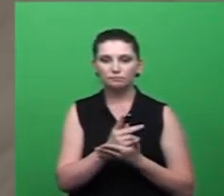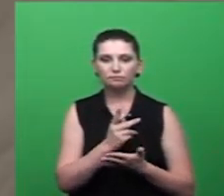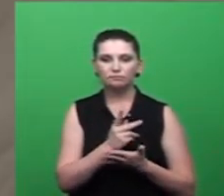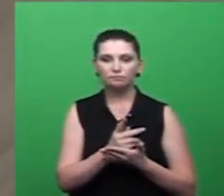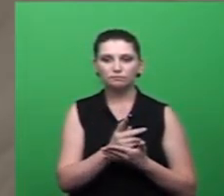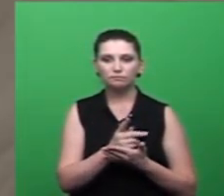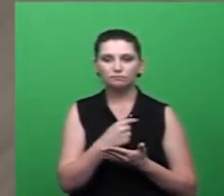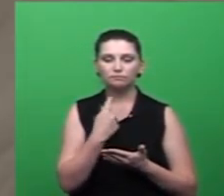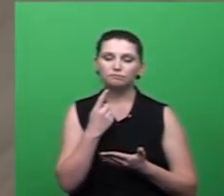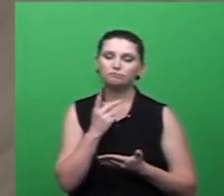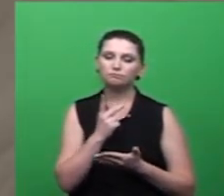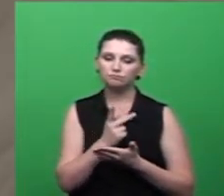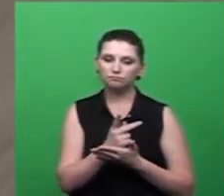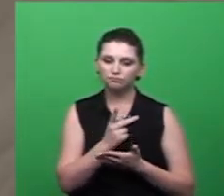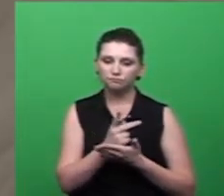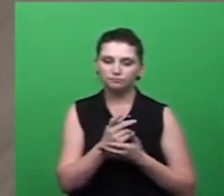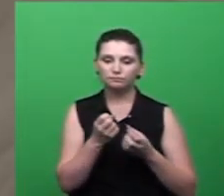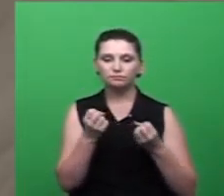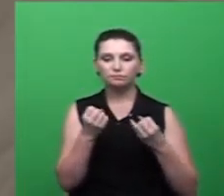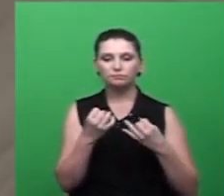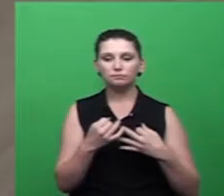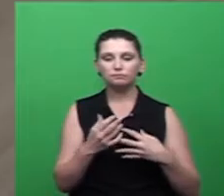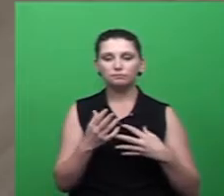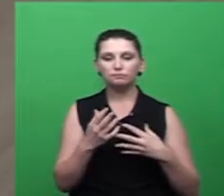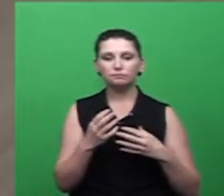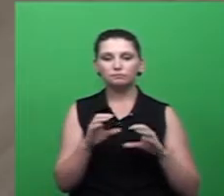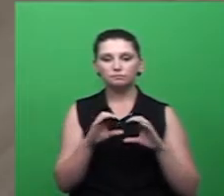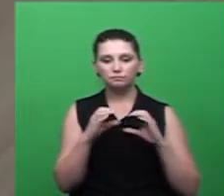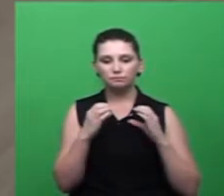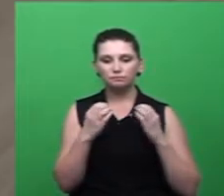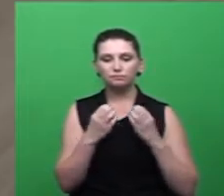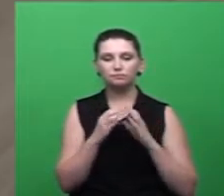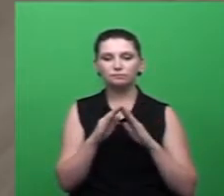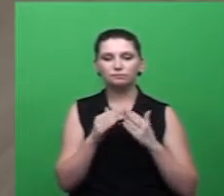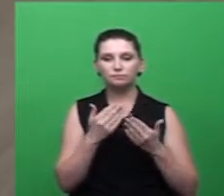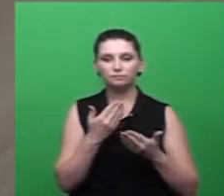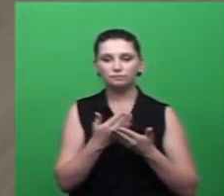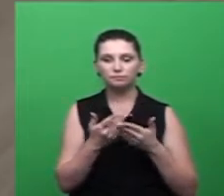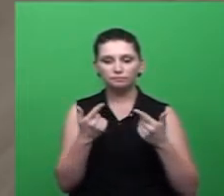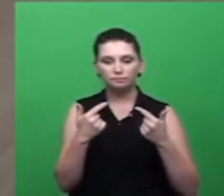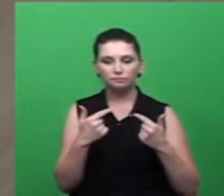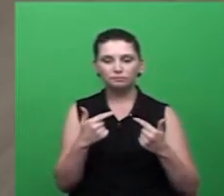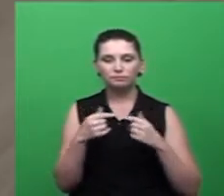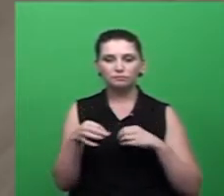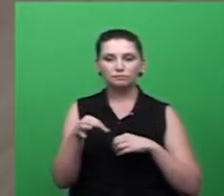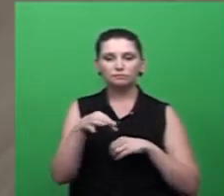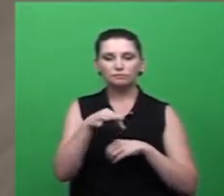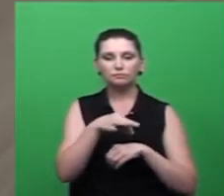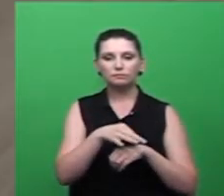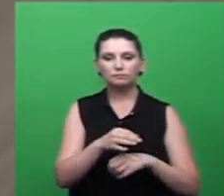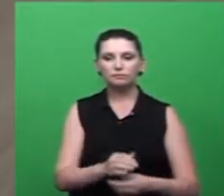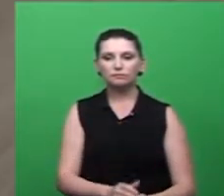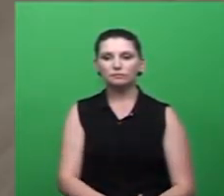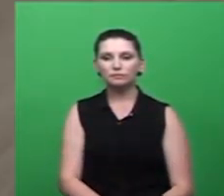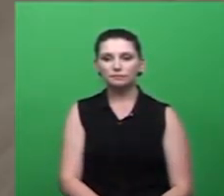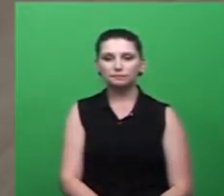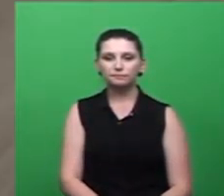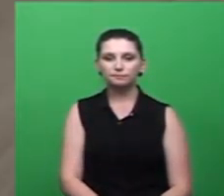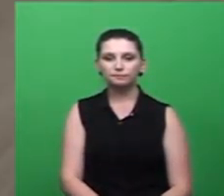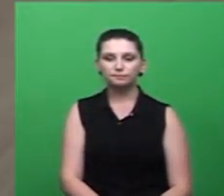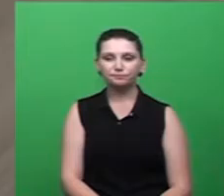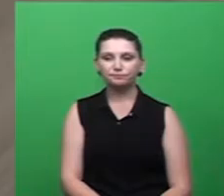falei, o tema, comunidade escolar mobilizada contra o Aedes aegypti, houve, então, uma capacitação